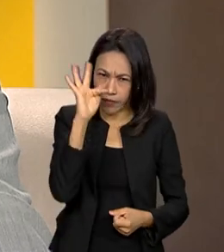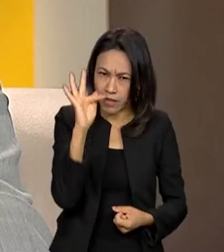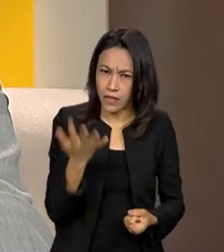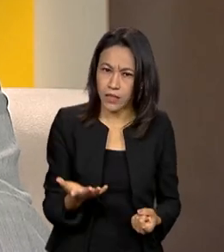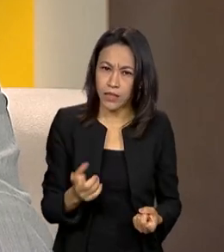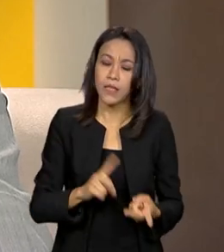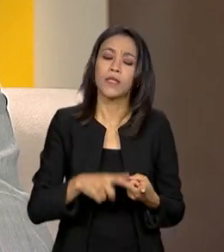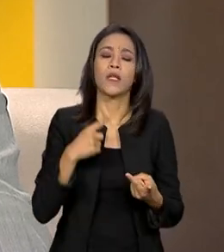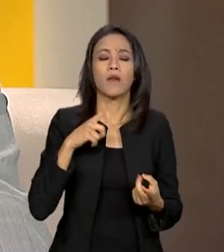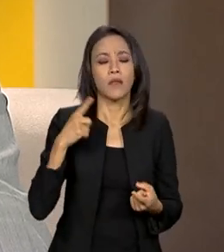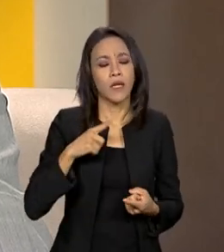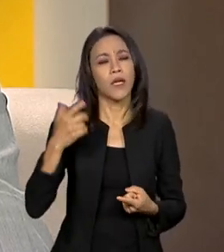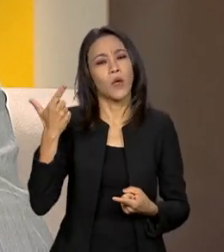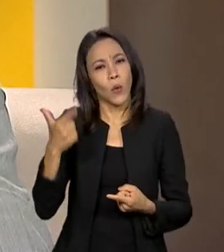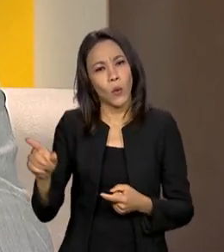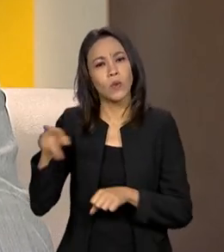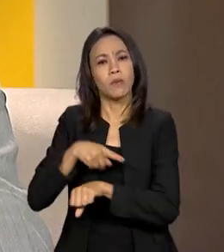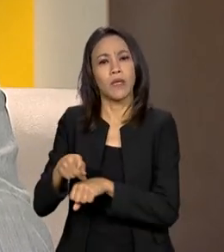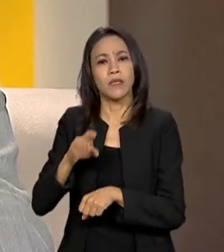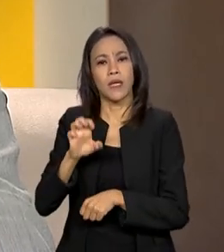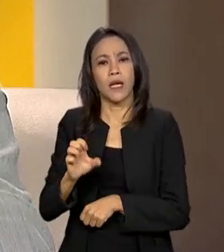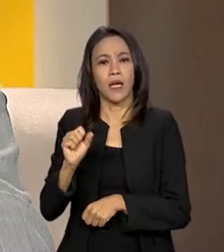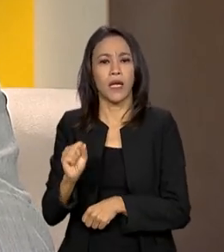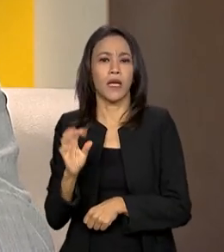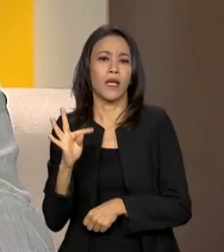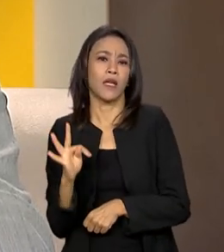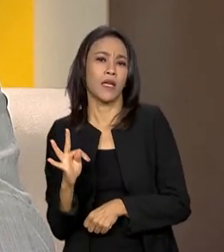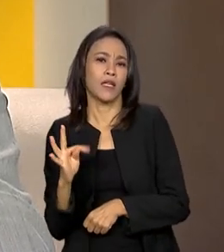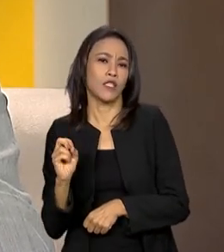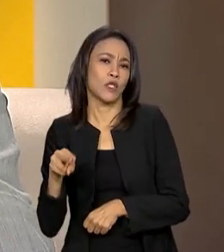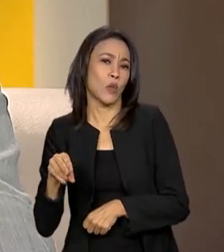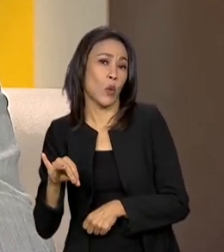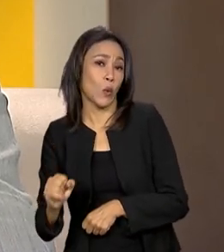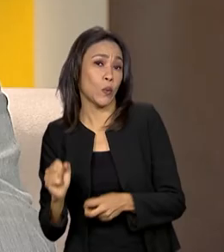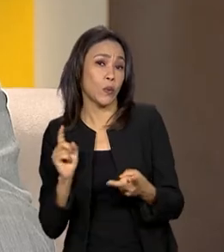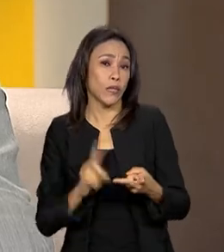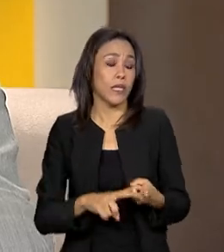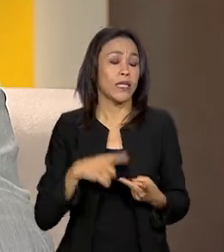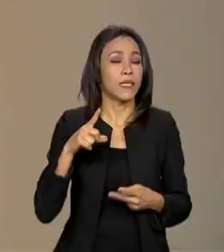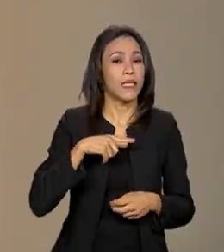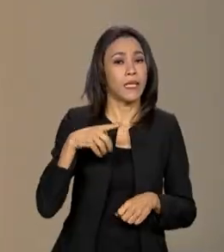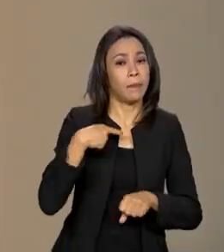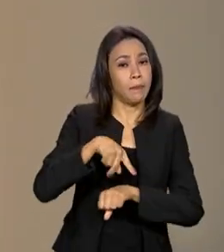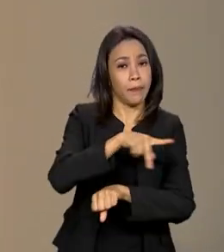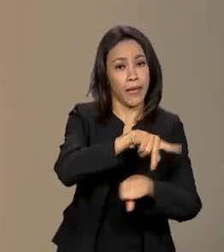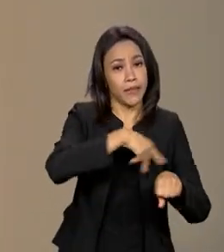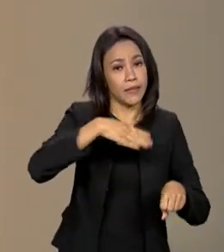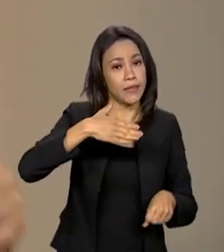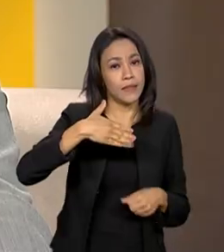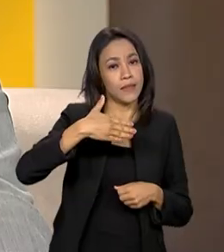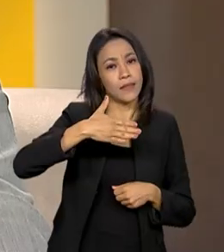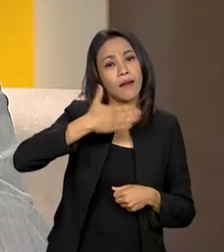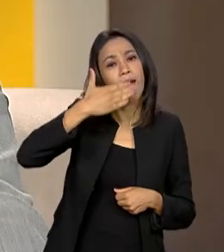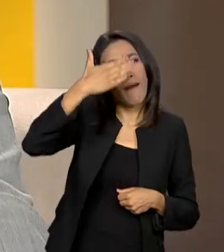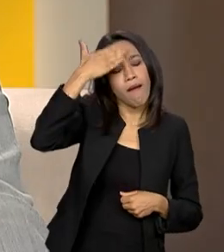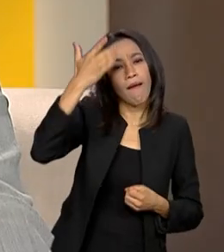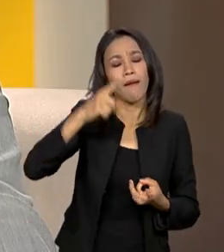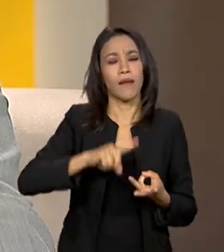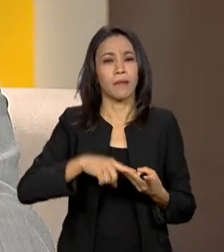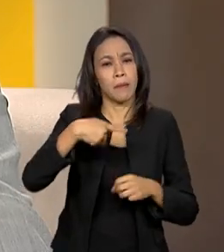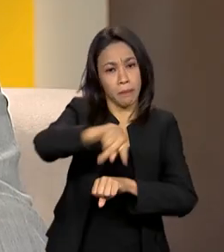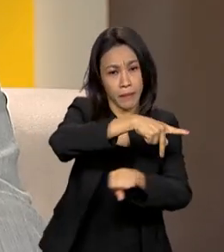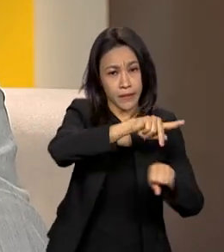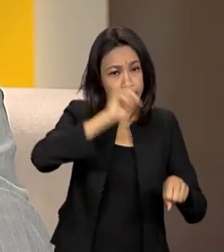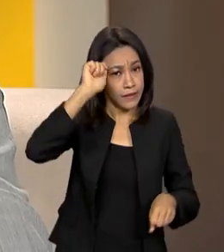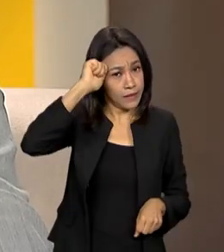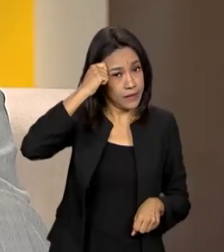Estônia, temos outros países também da Eu vi que tem países árabes, países africanos, asiáticos. Perfeito. Esse é